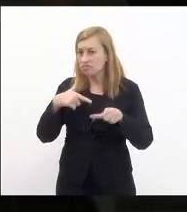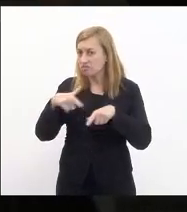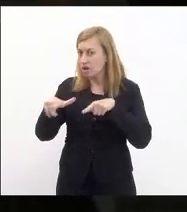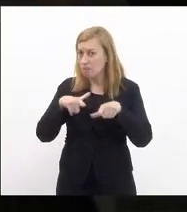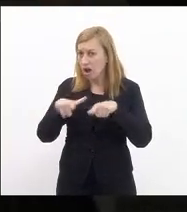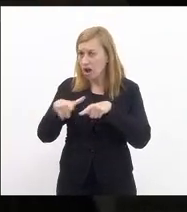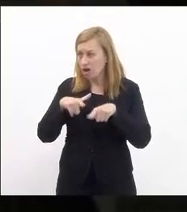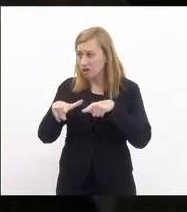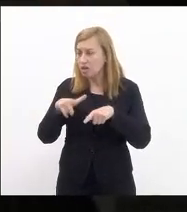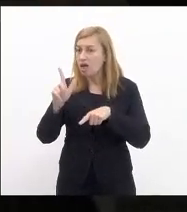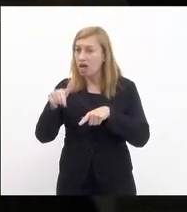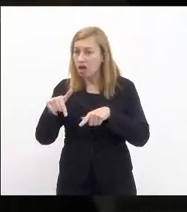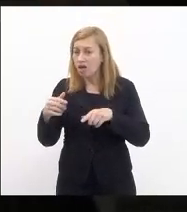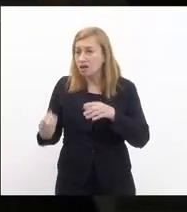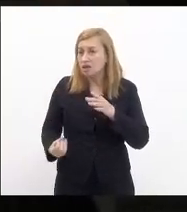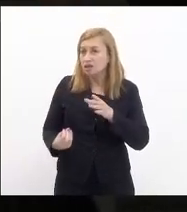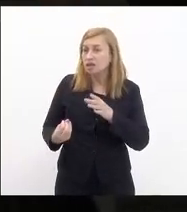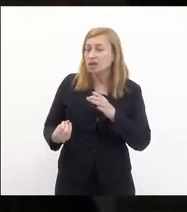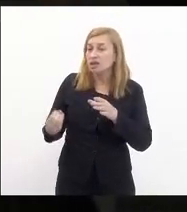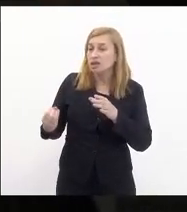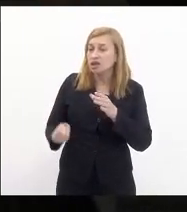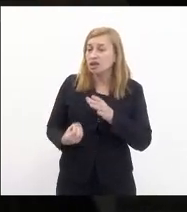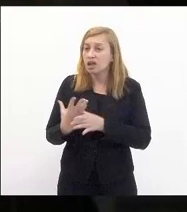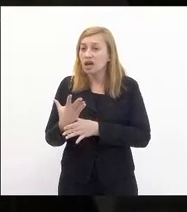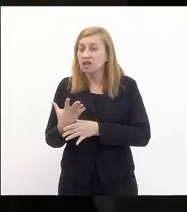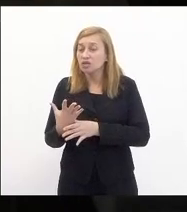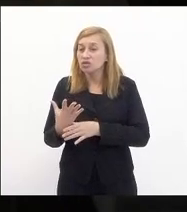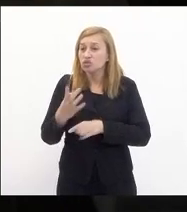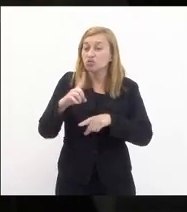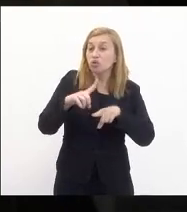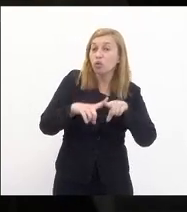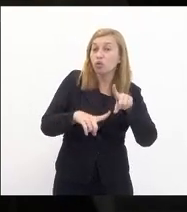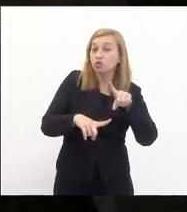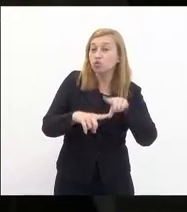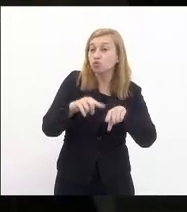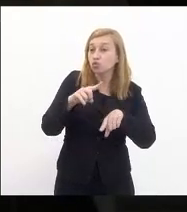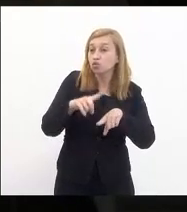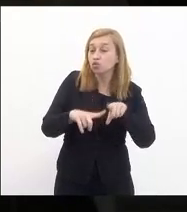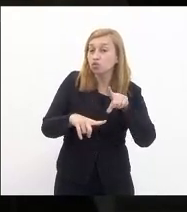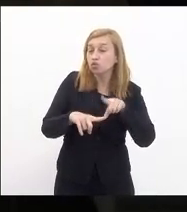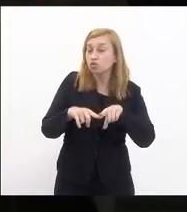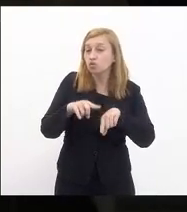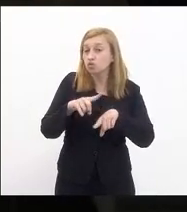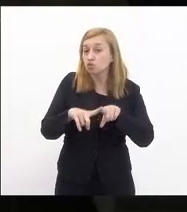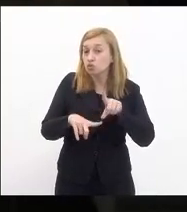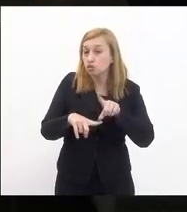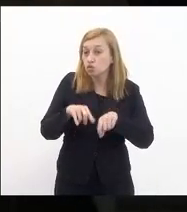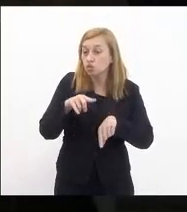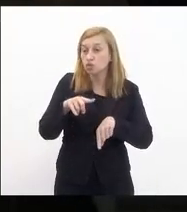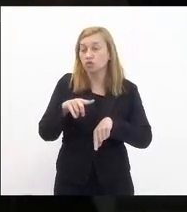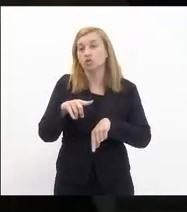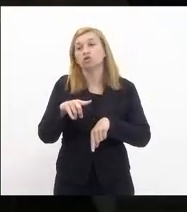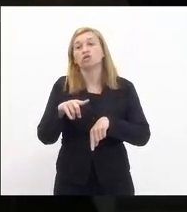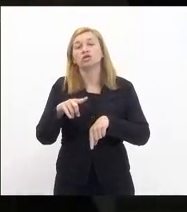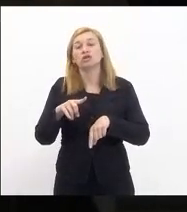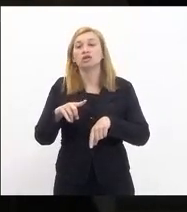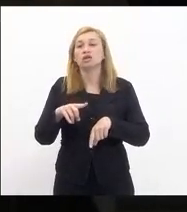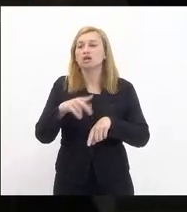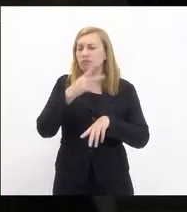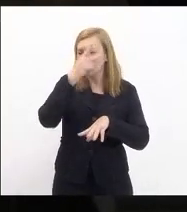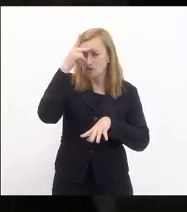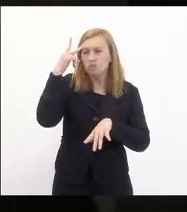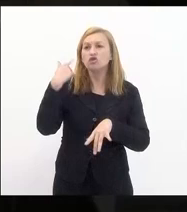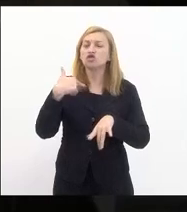é composto de equipamento material e mão de obra